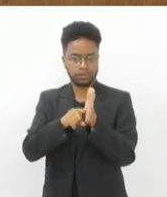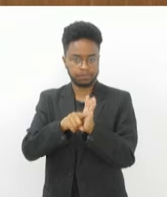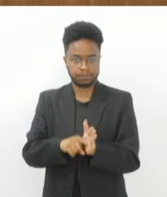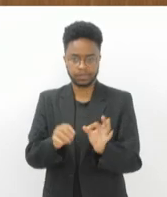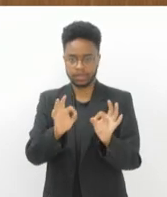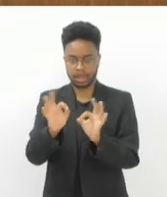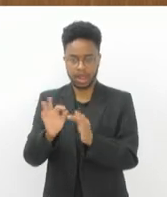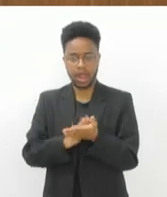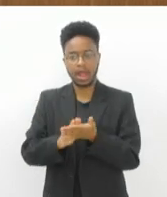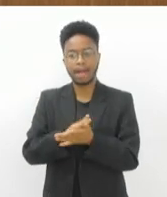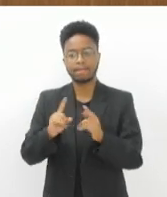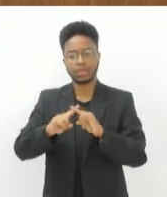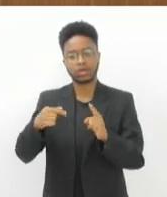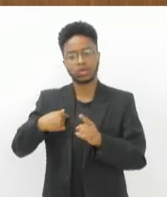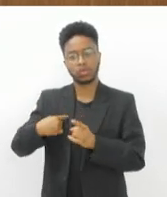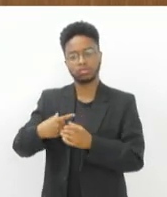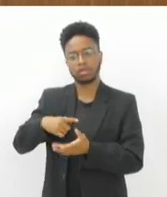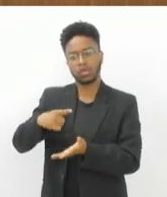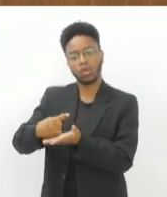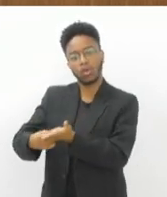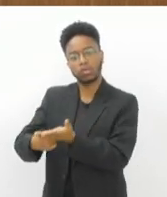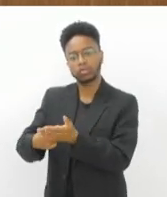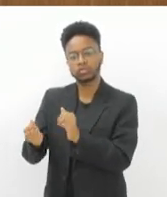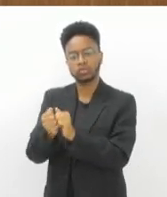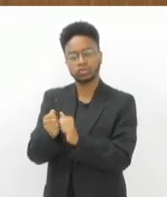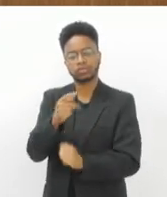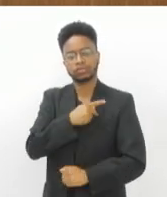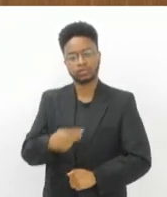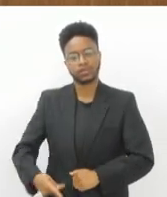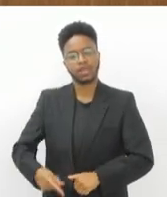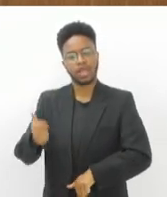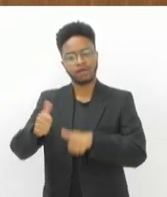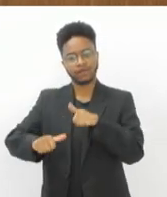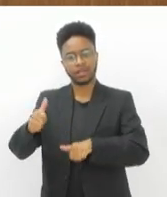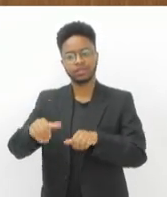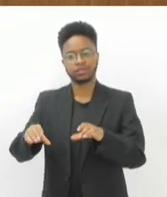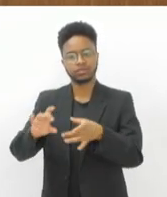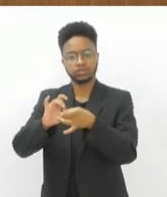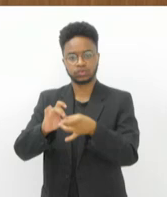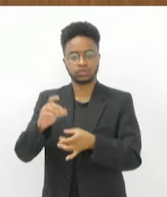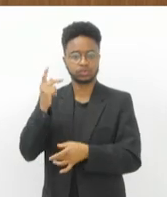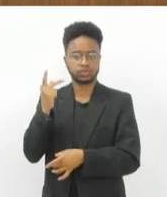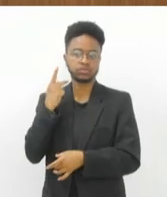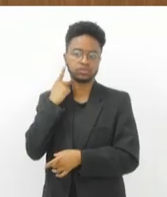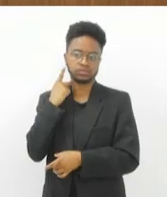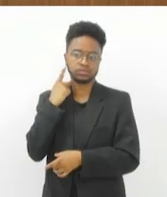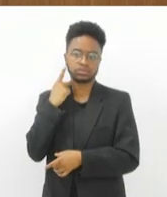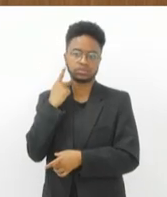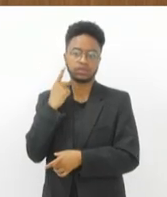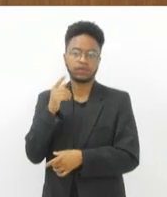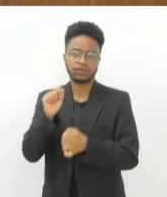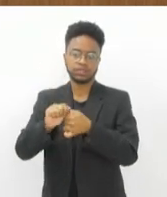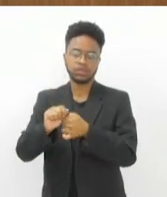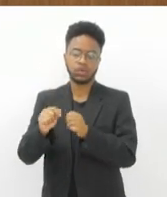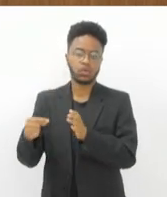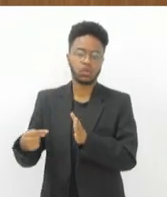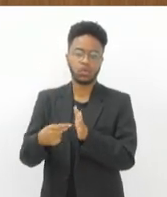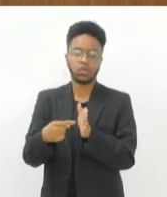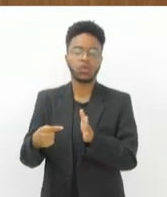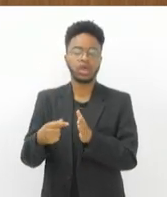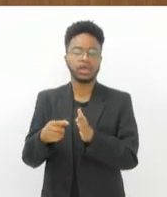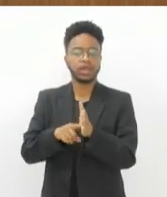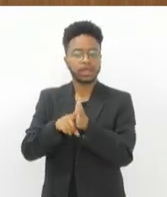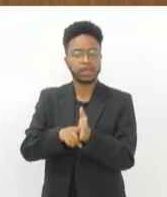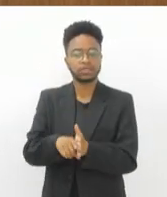comprometi com o presidente de analisar no âmbito das promotorias de cidadania, patrimônio público de cidadania, se há um inquérito civil em relação a esse